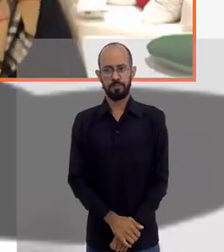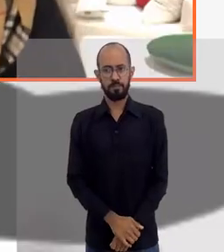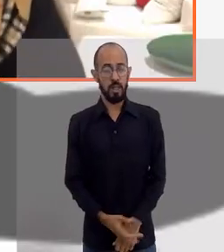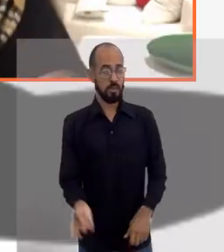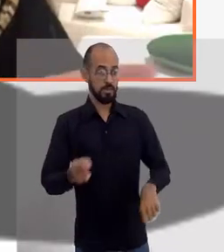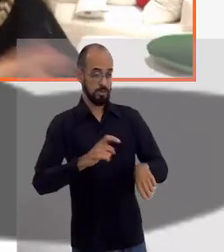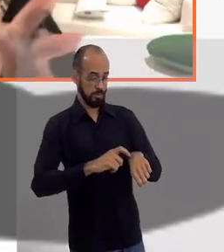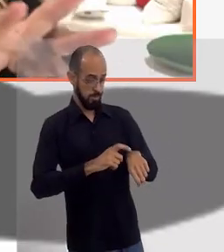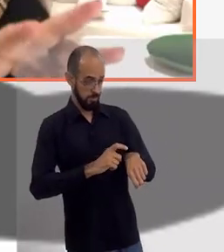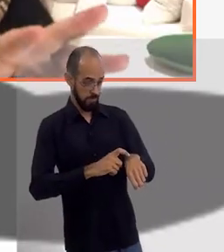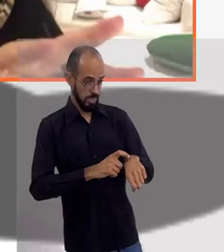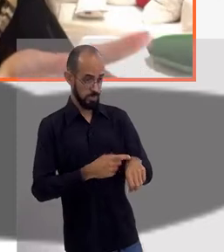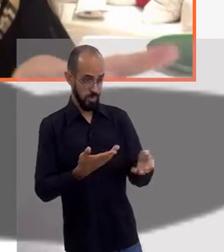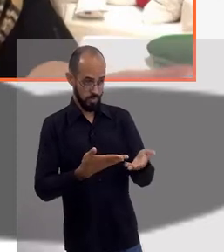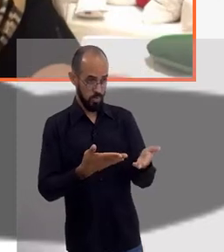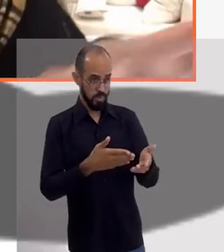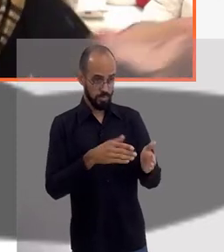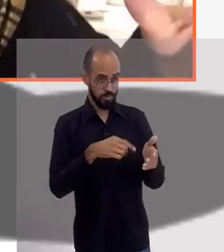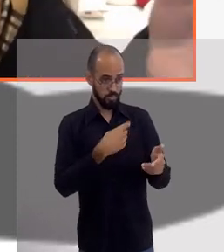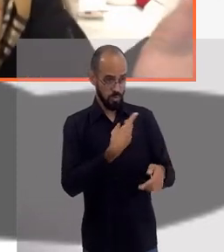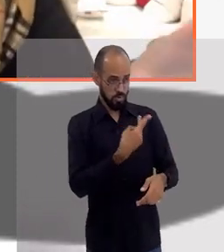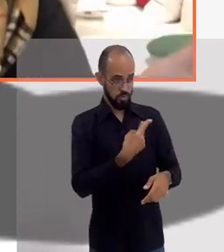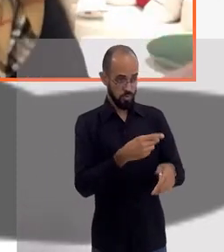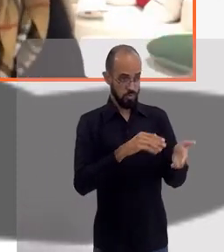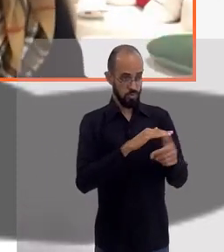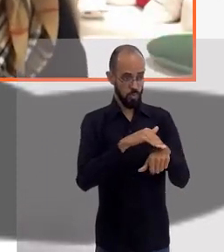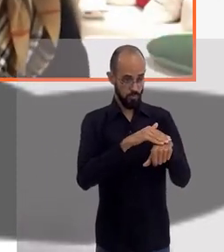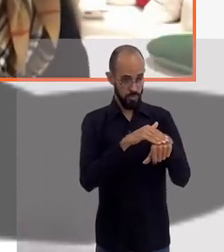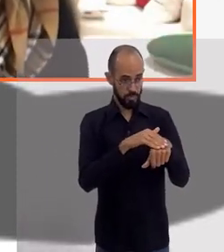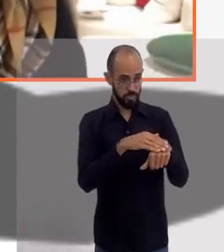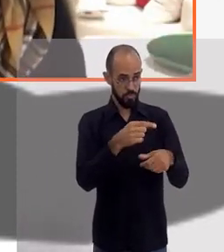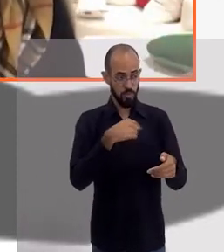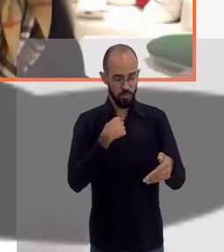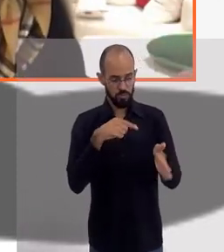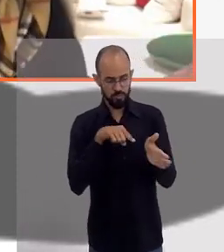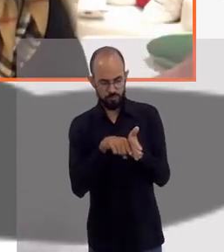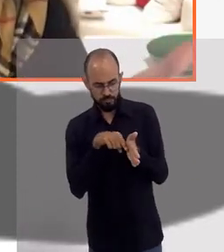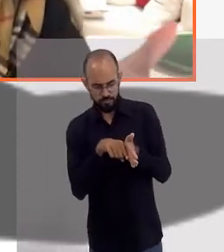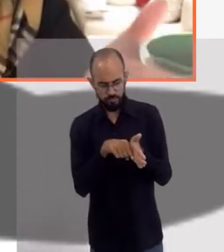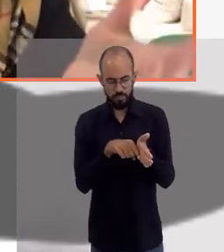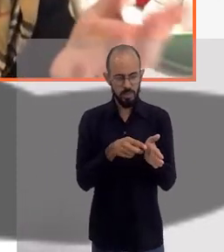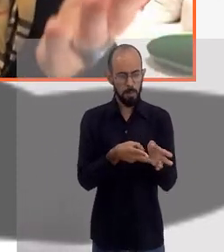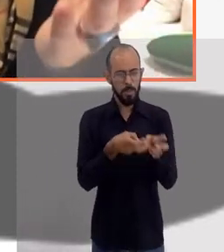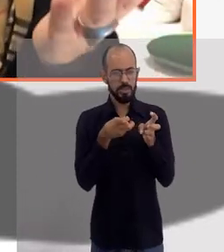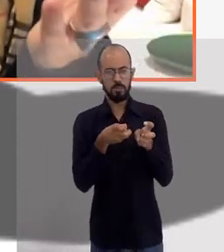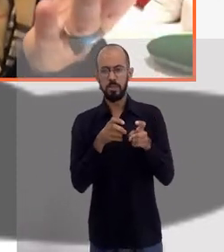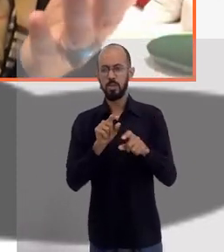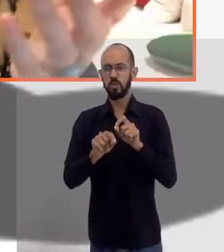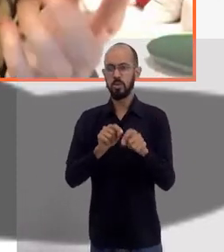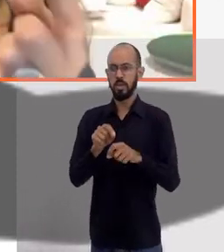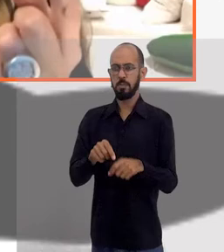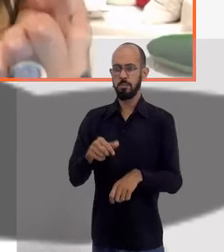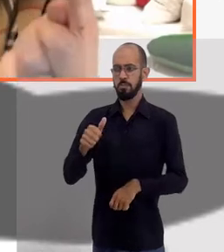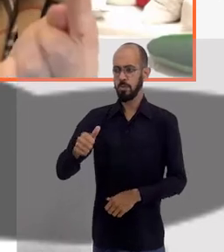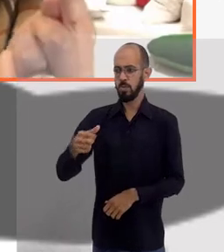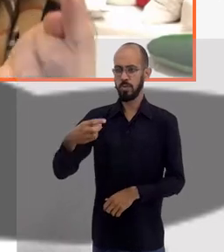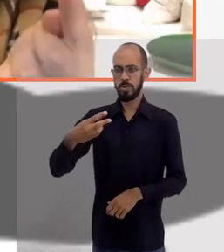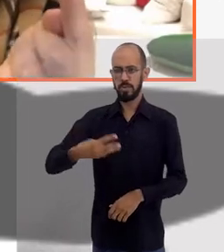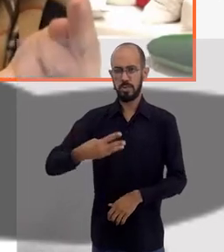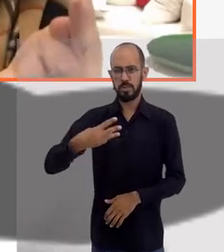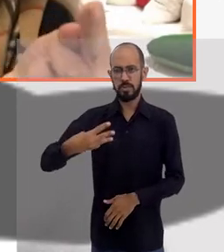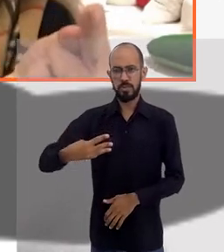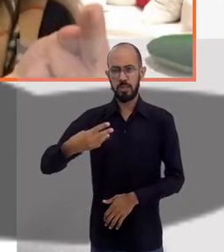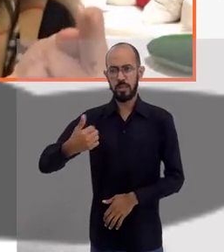Enquanto eu falo com você, eu estou fazendo pesquisa aqui, justamente porque eu adorei o que você escreveu. Então, estou vendo que foi R$ 1